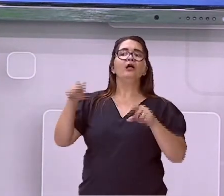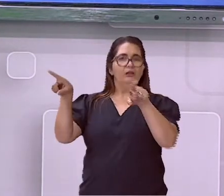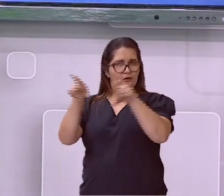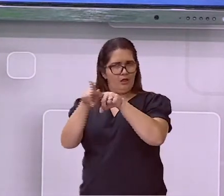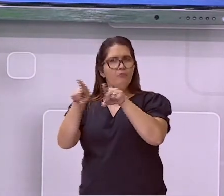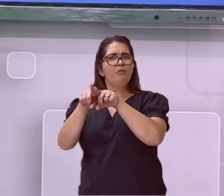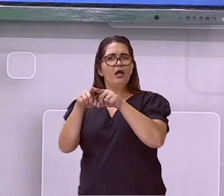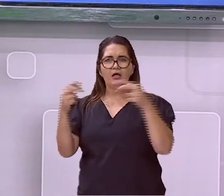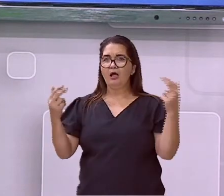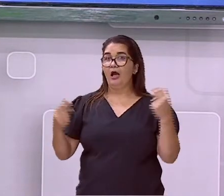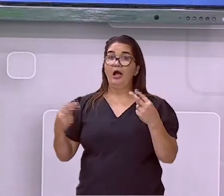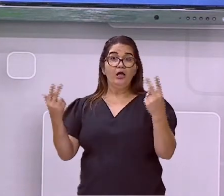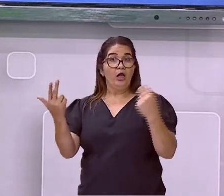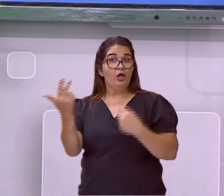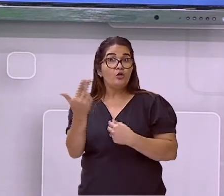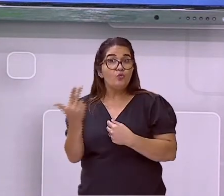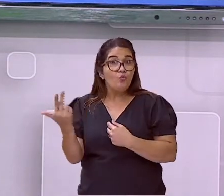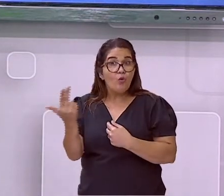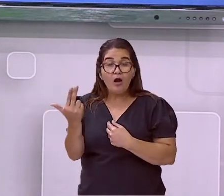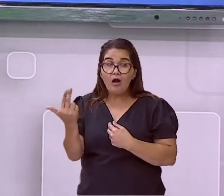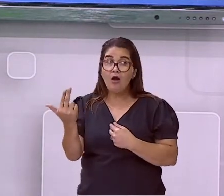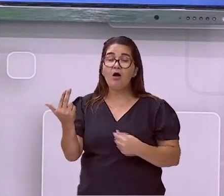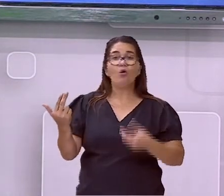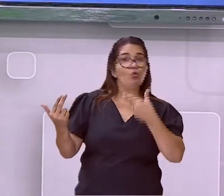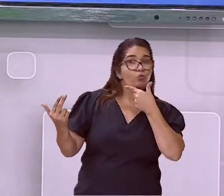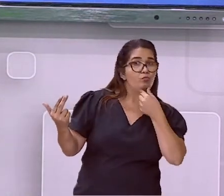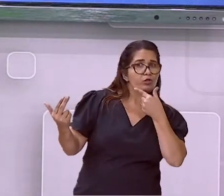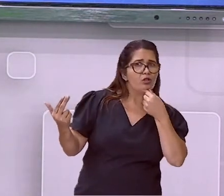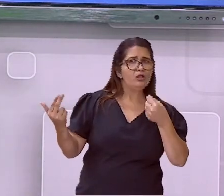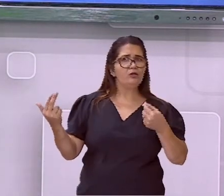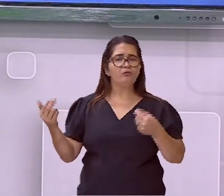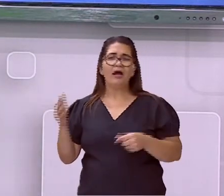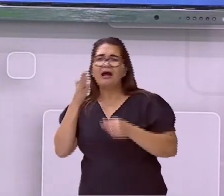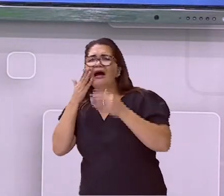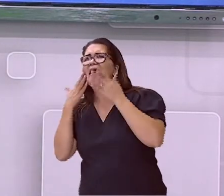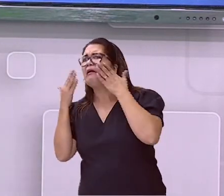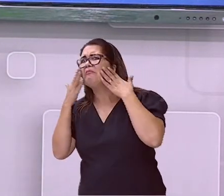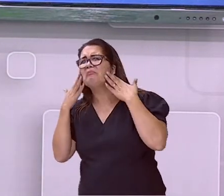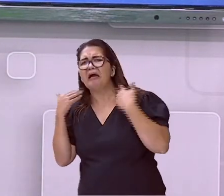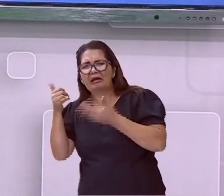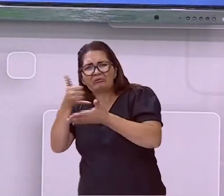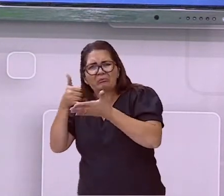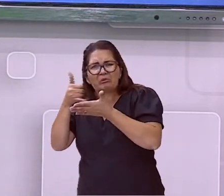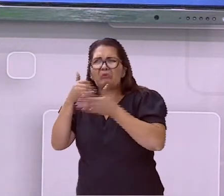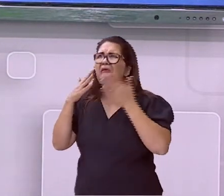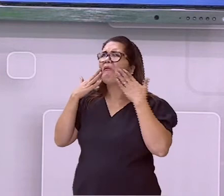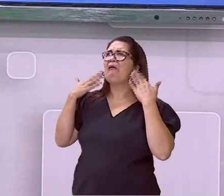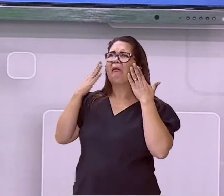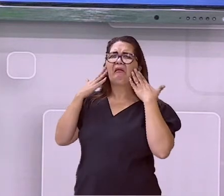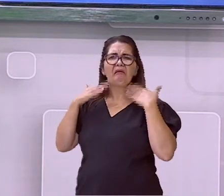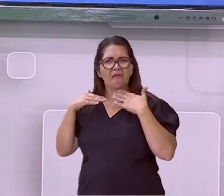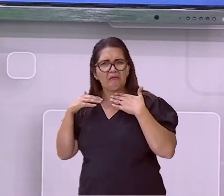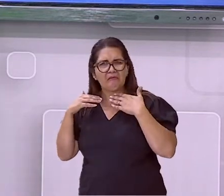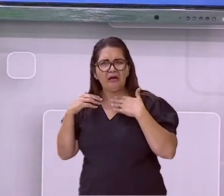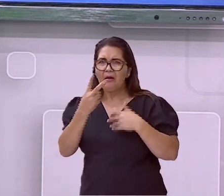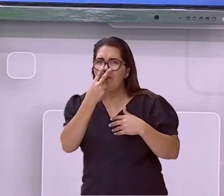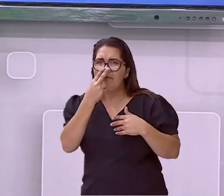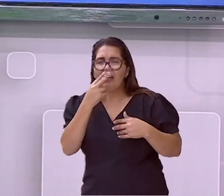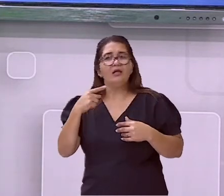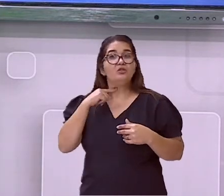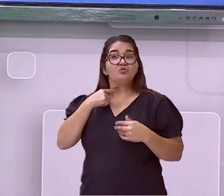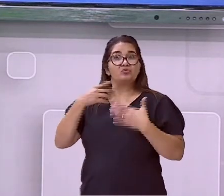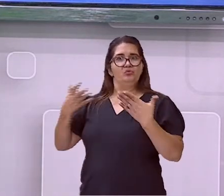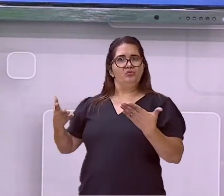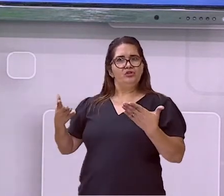que vai trazer essa característica de pele oleosa, parecendo que está suja, né? As ancas, ou seja, o